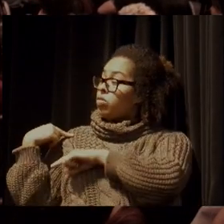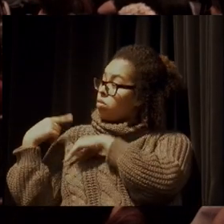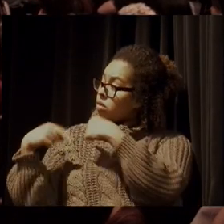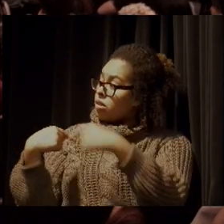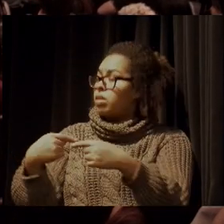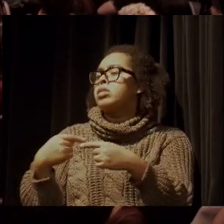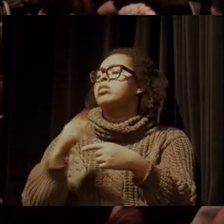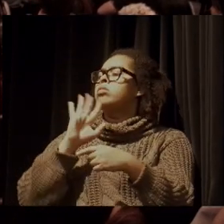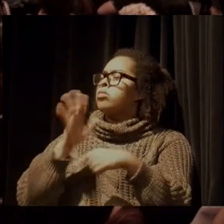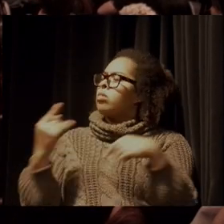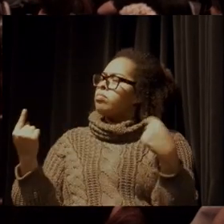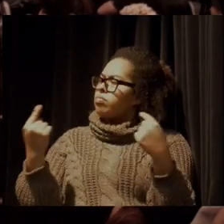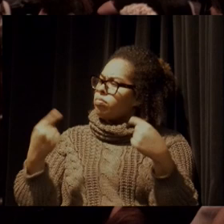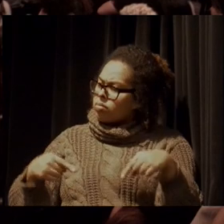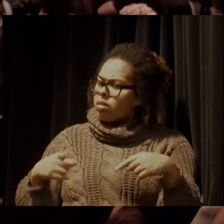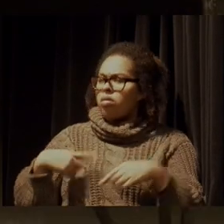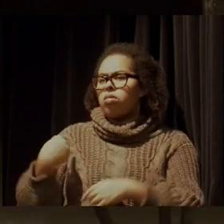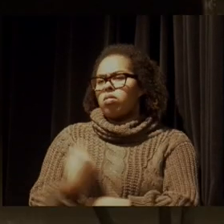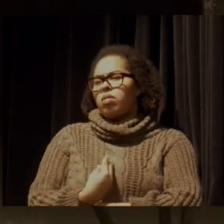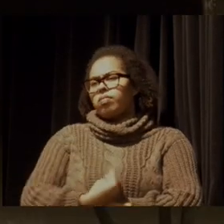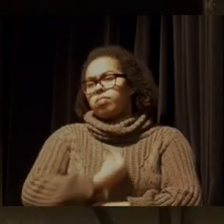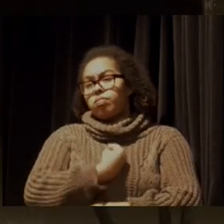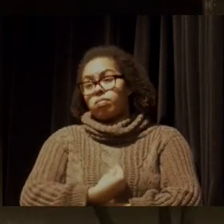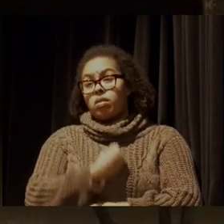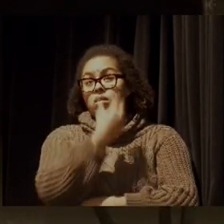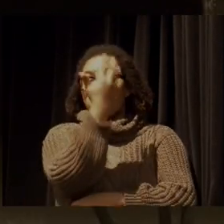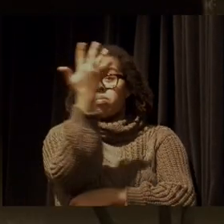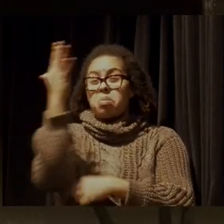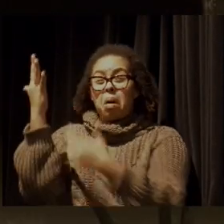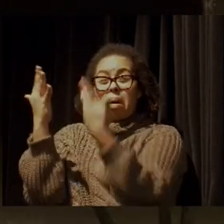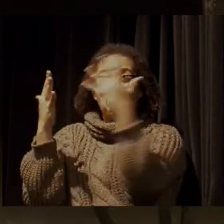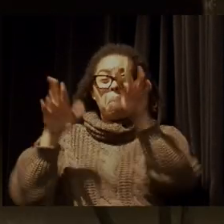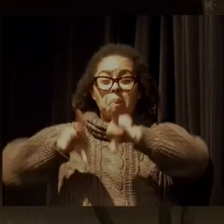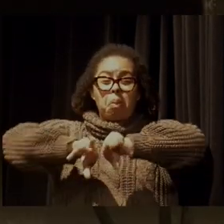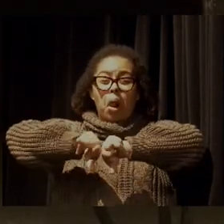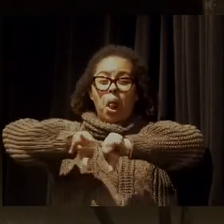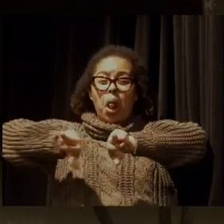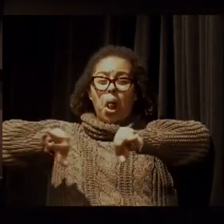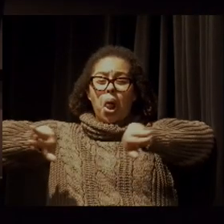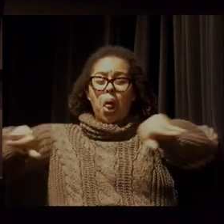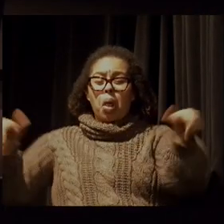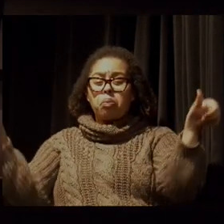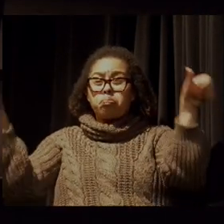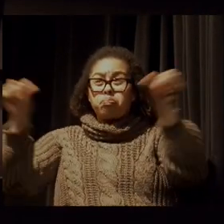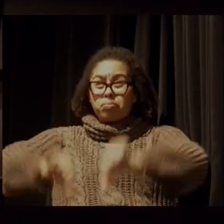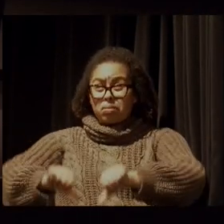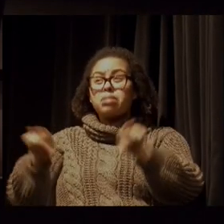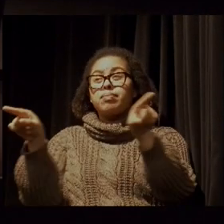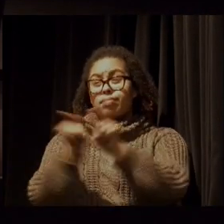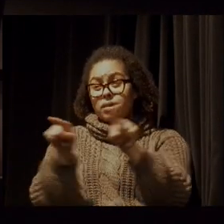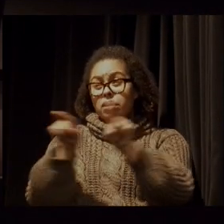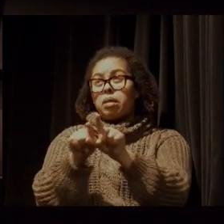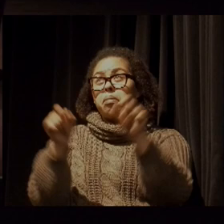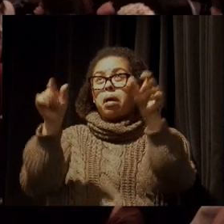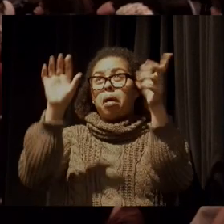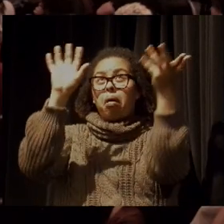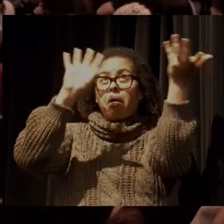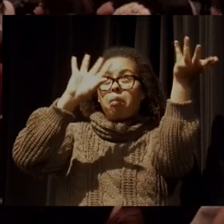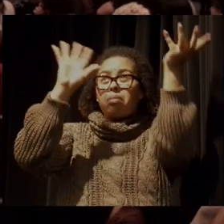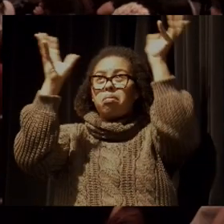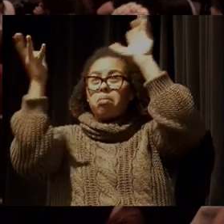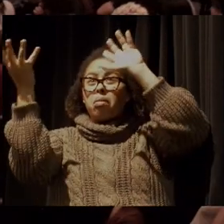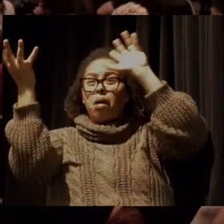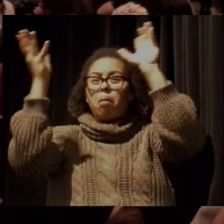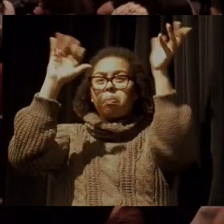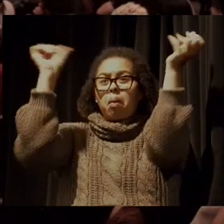ela tem esse desafio, nós vivemos uma crise de biodiversidade, além da crise climática, nós temos questões